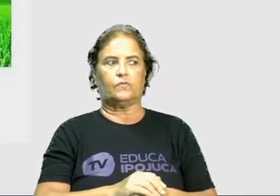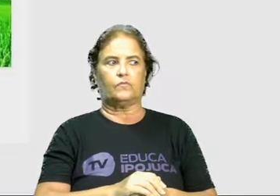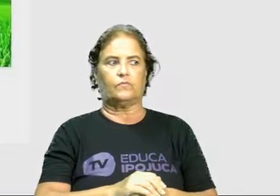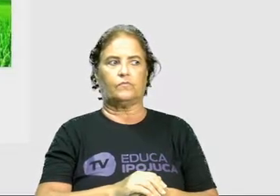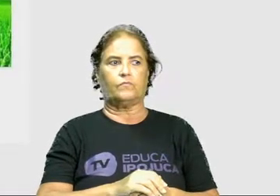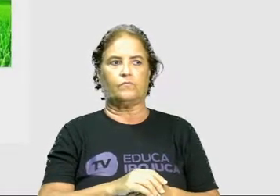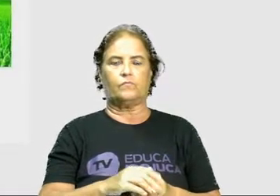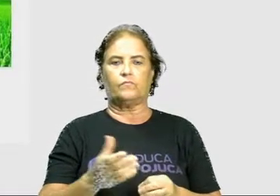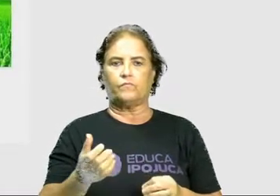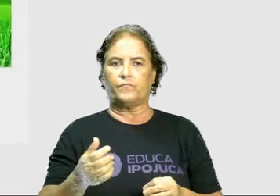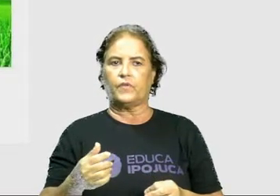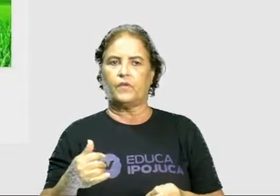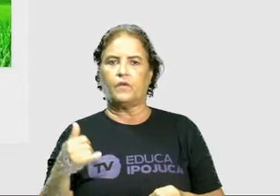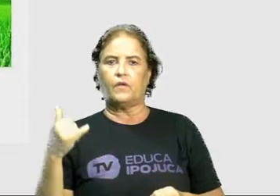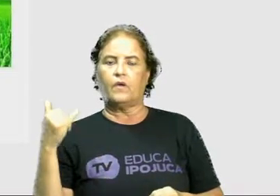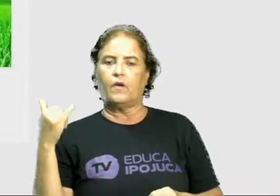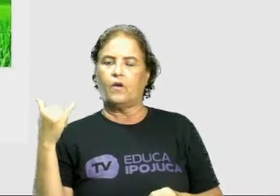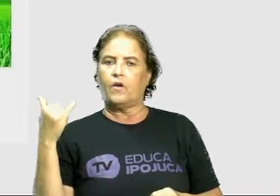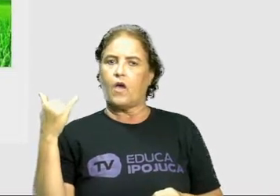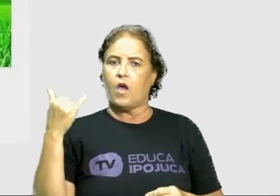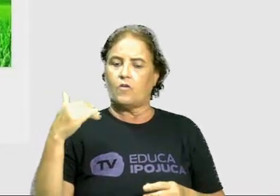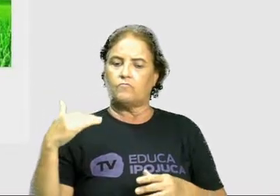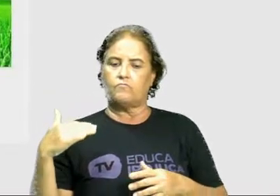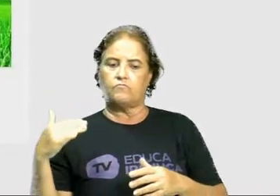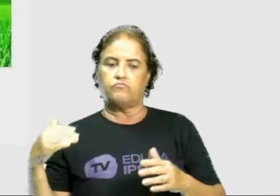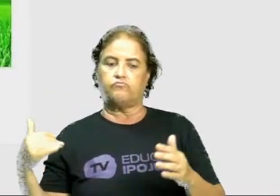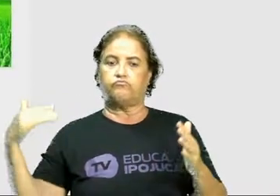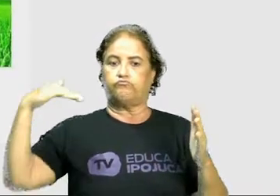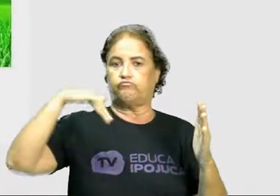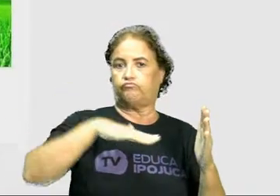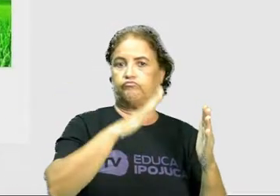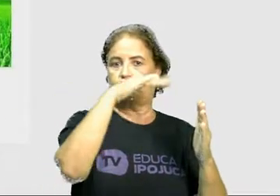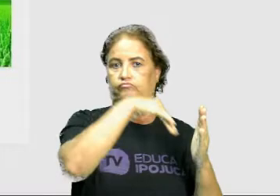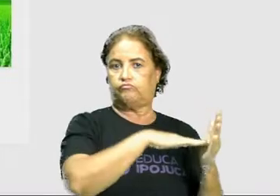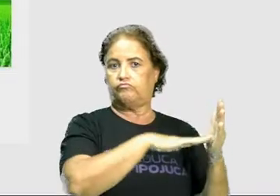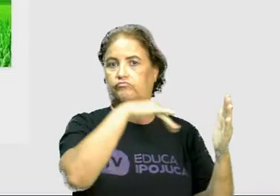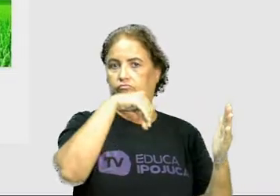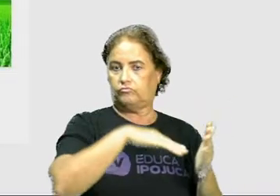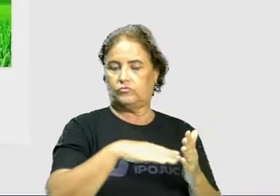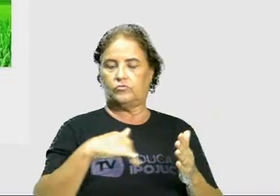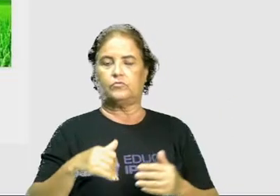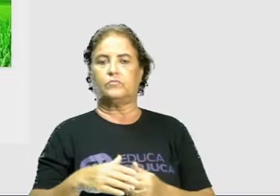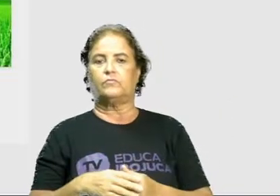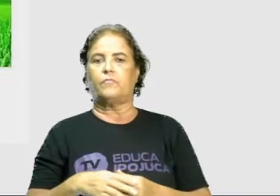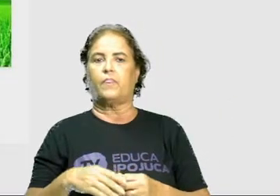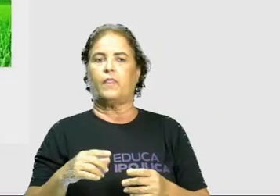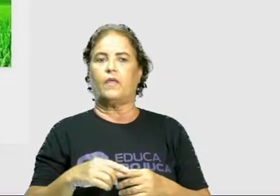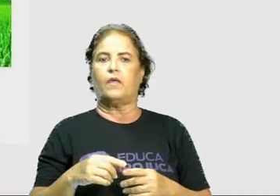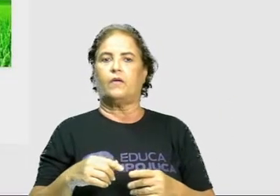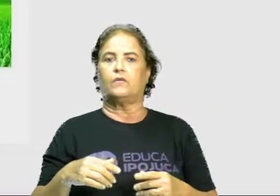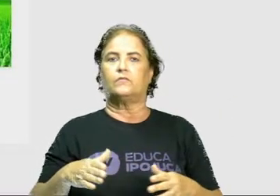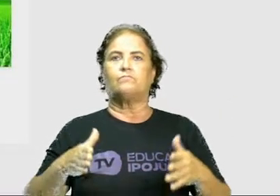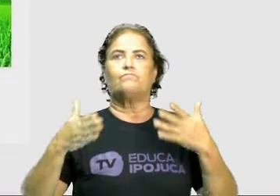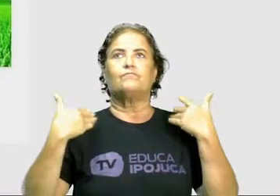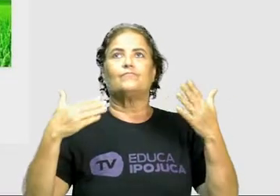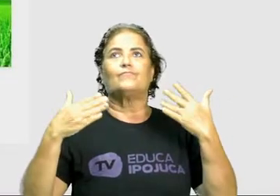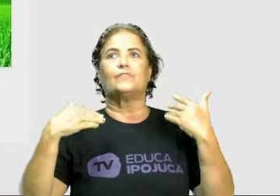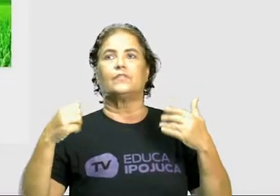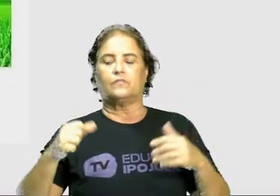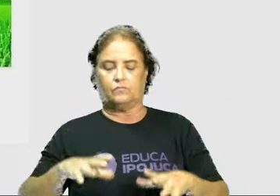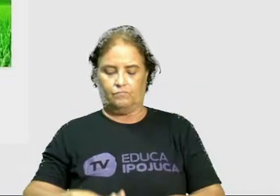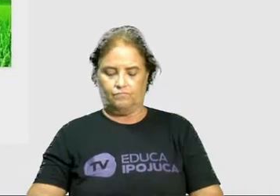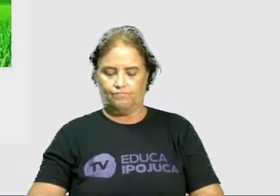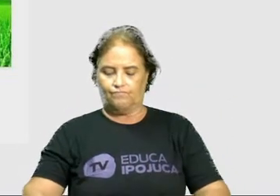motriz, que é a força das ondas, das marés. A geotérmica, que é o calor do solo